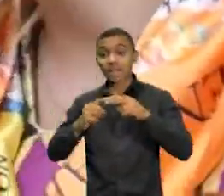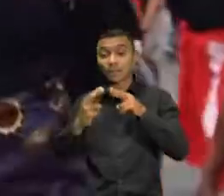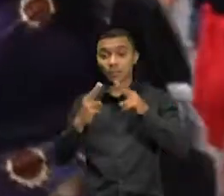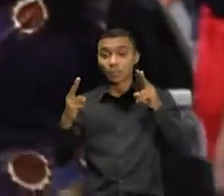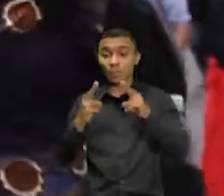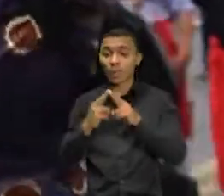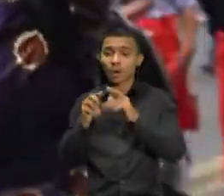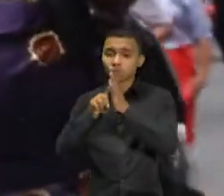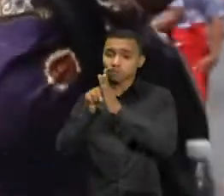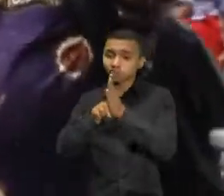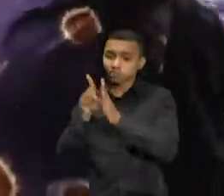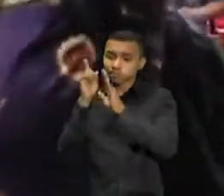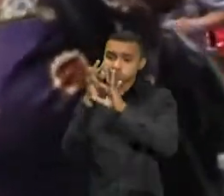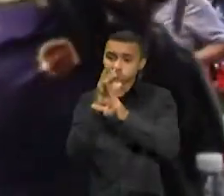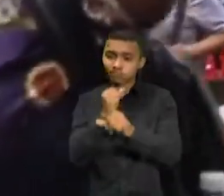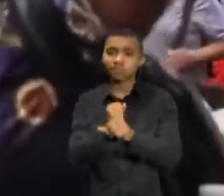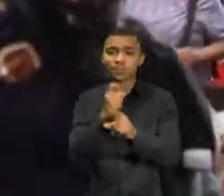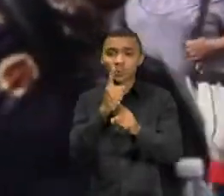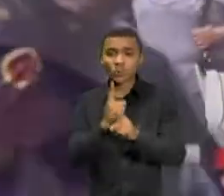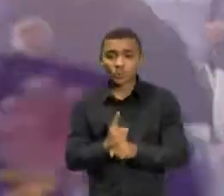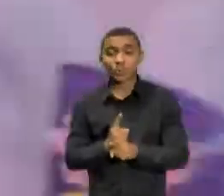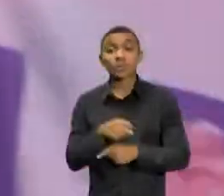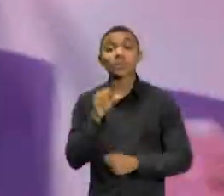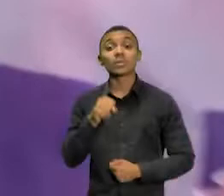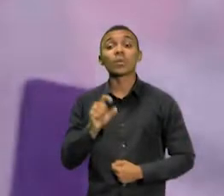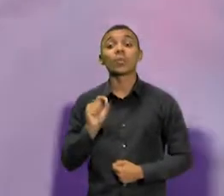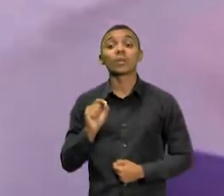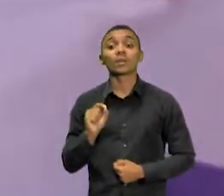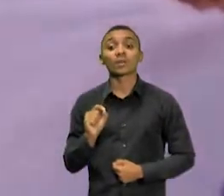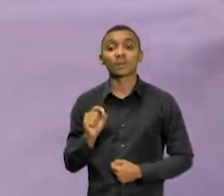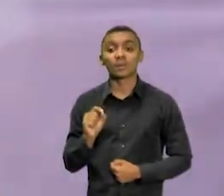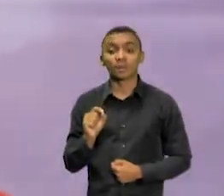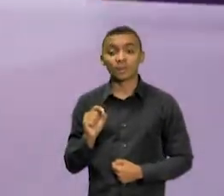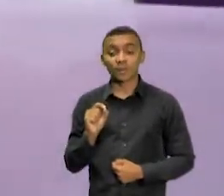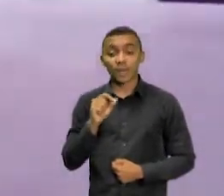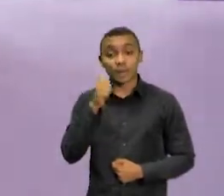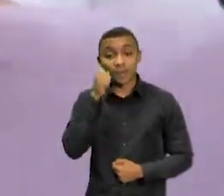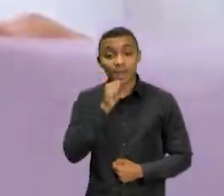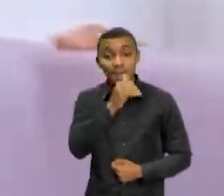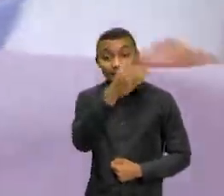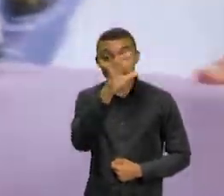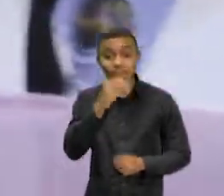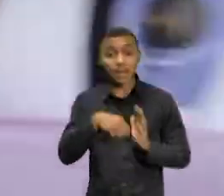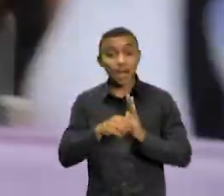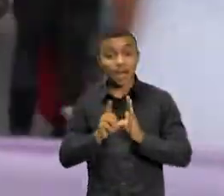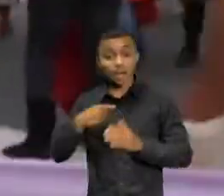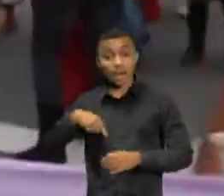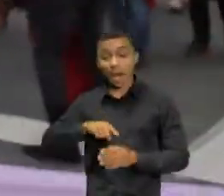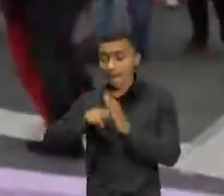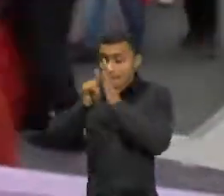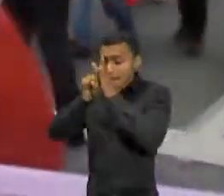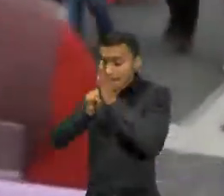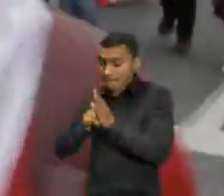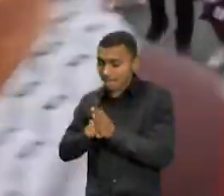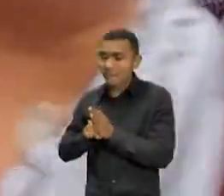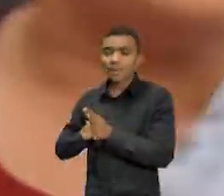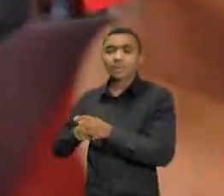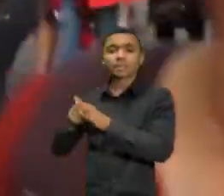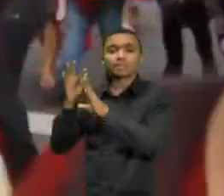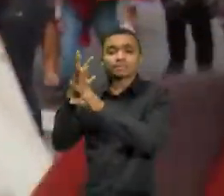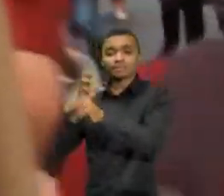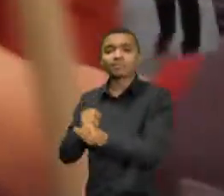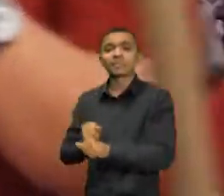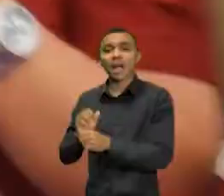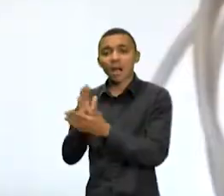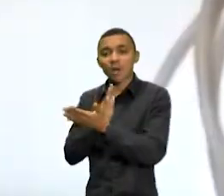ativistas. Oito em cada dez do grupo de 125 entrevistadas afirmam já terem sofrido algum tipo de ataque